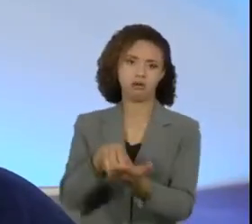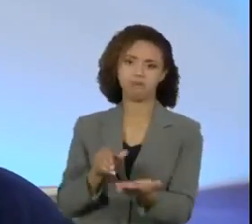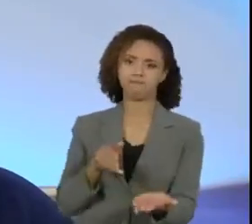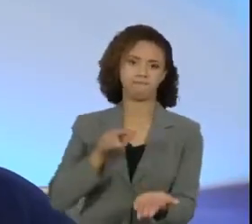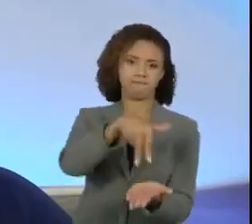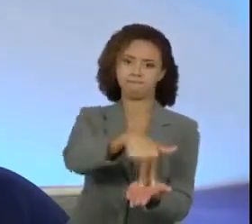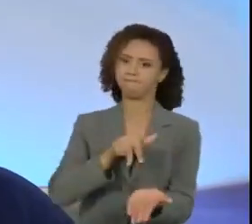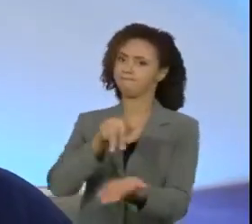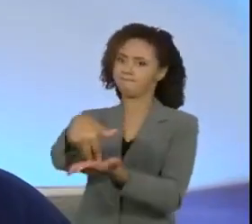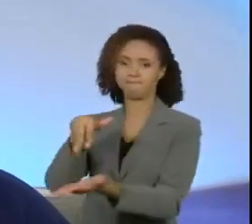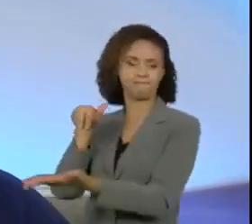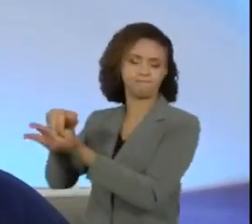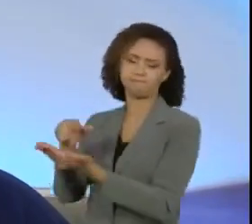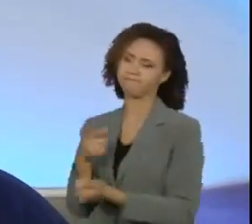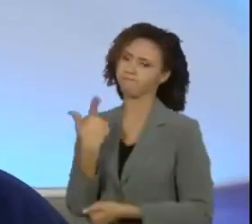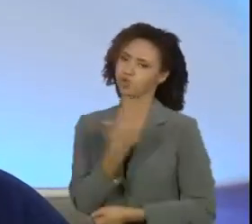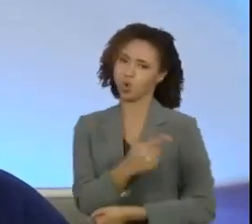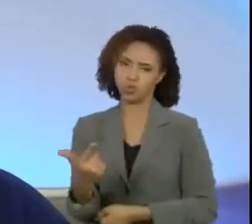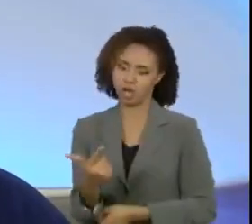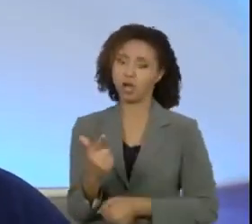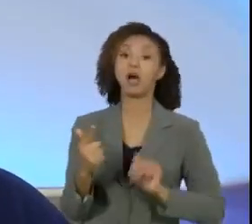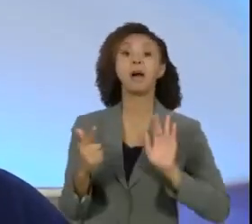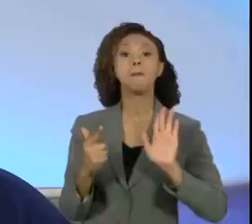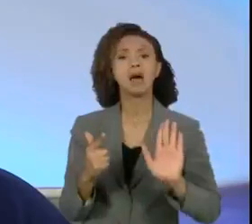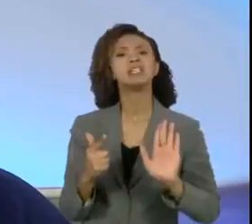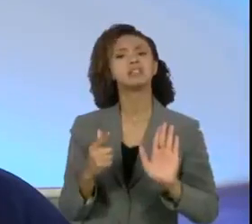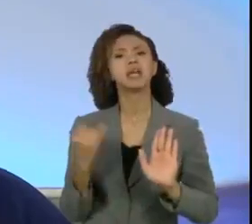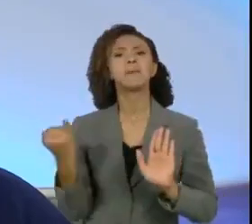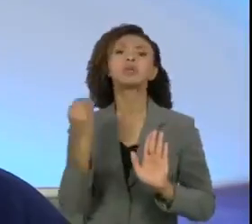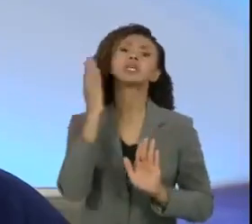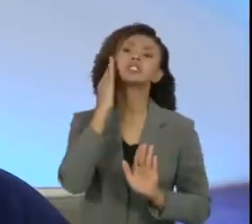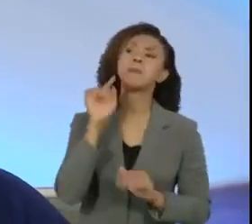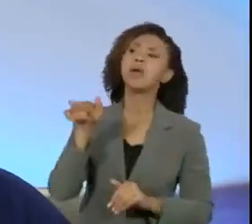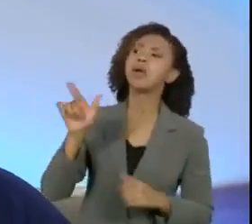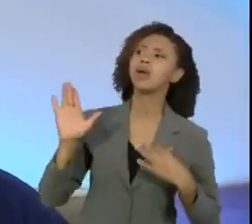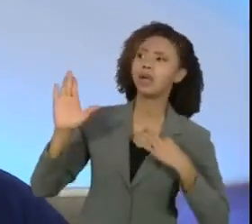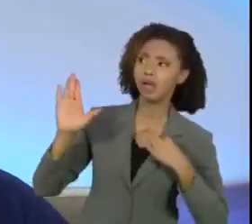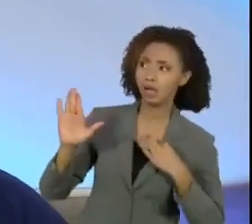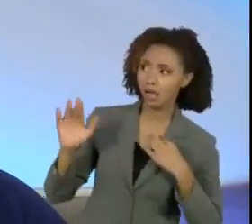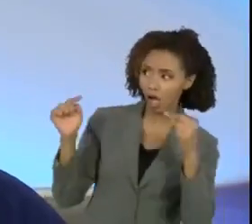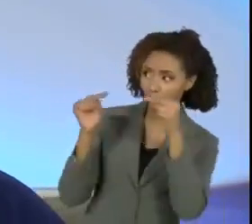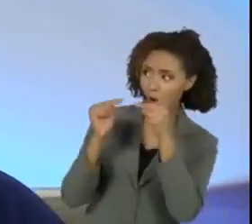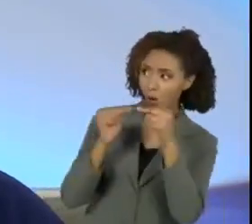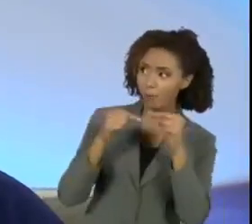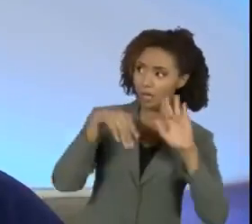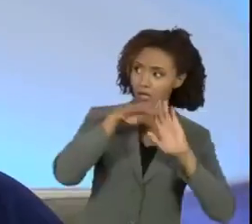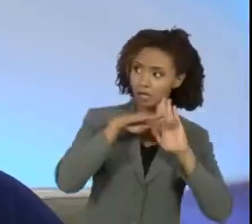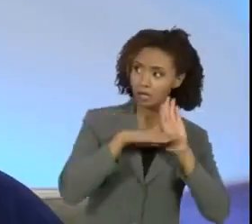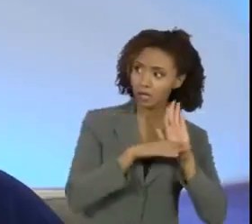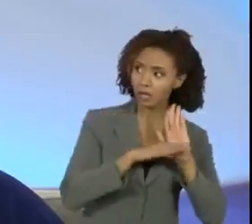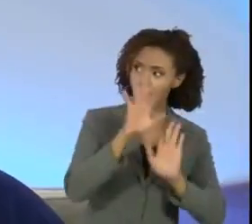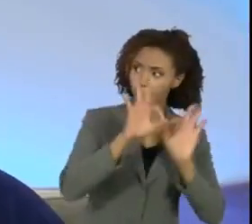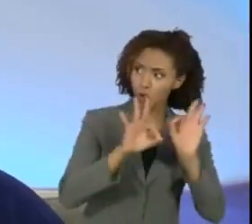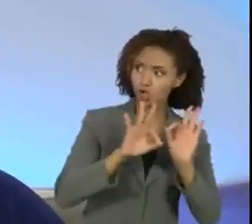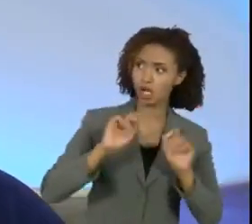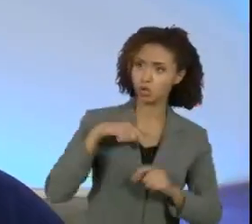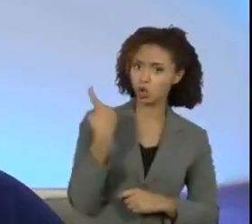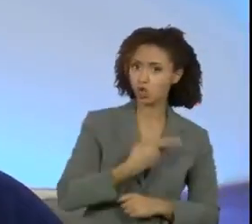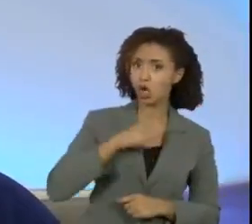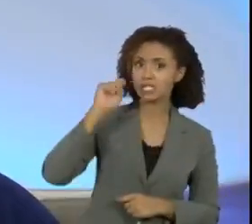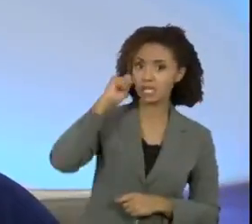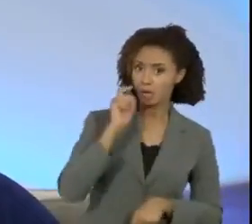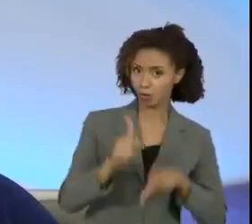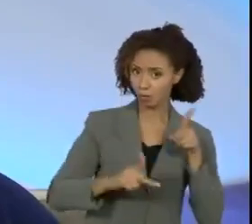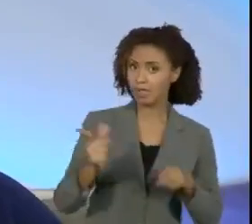mas eu acho que é importante a gente avaliar se, de fato, essas candidaturas têm um compromisso com as pautas que são importantes para nós, enquanto